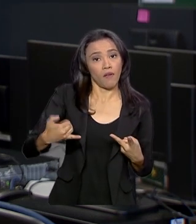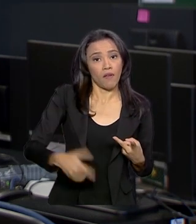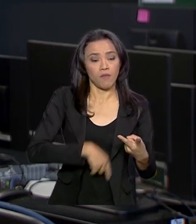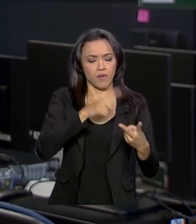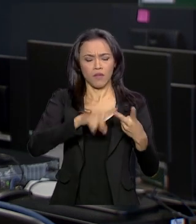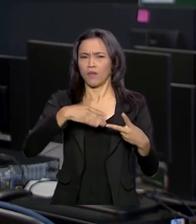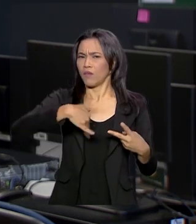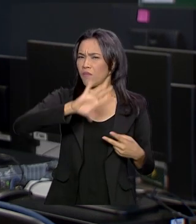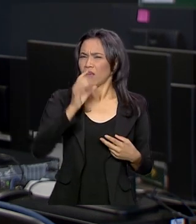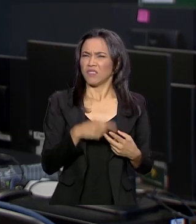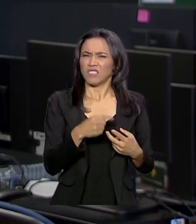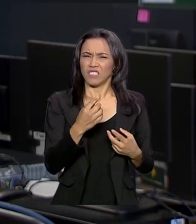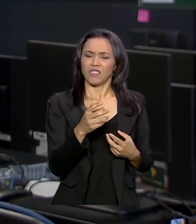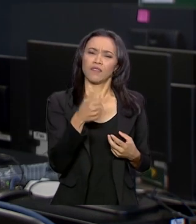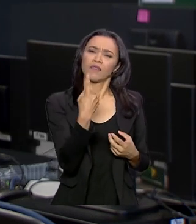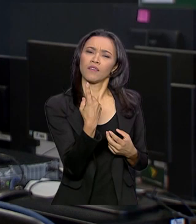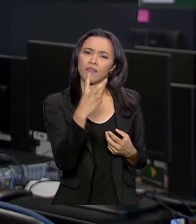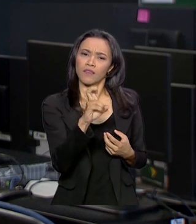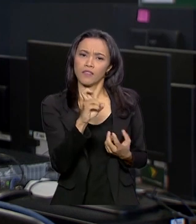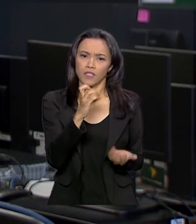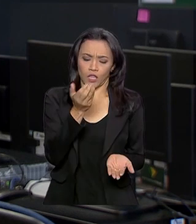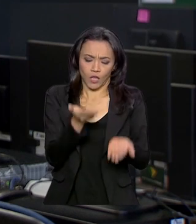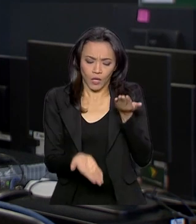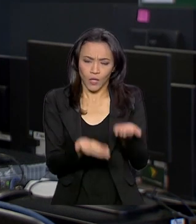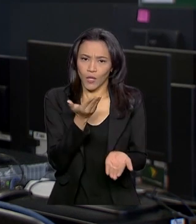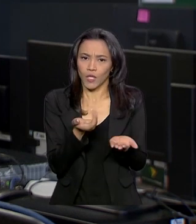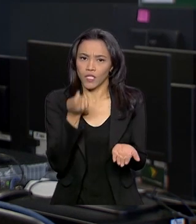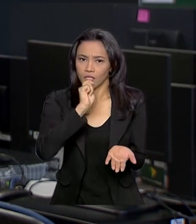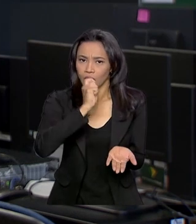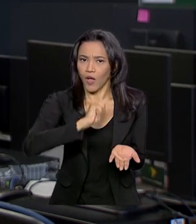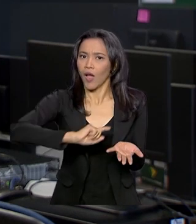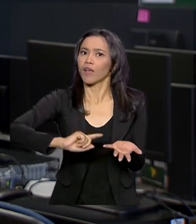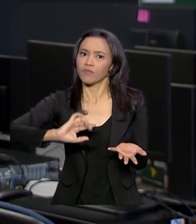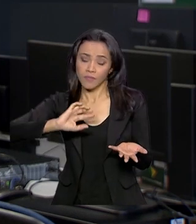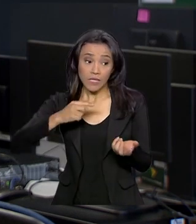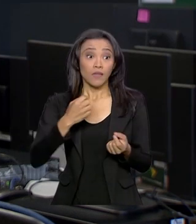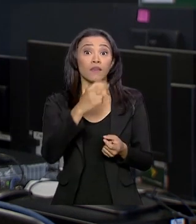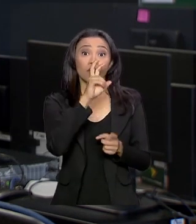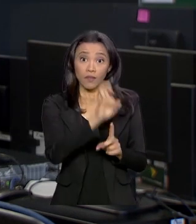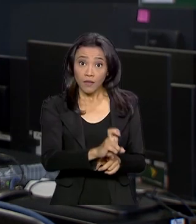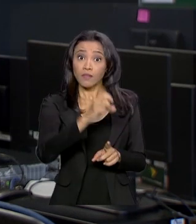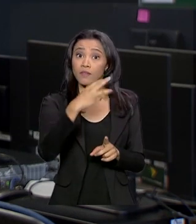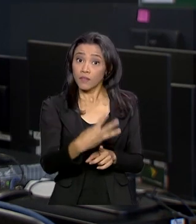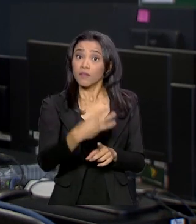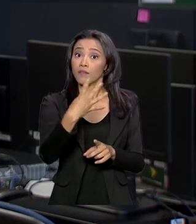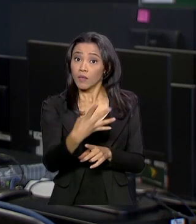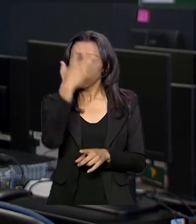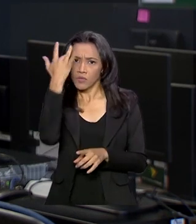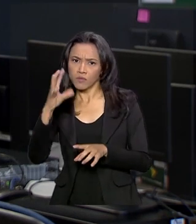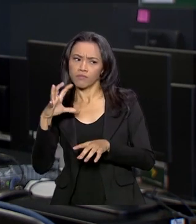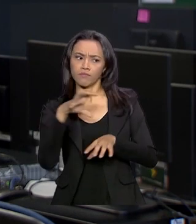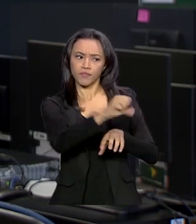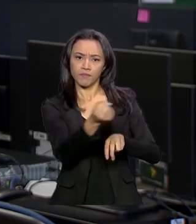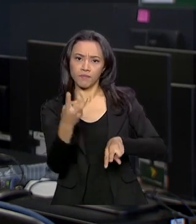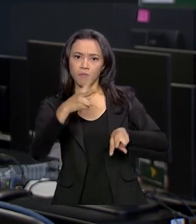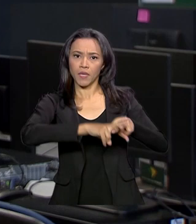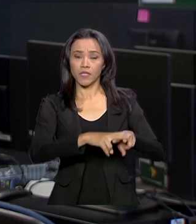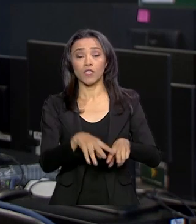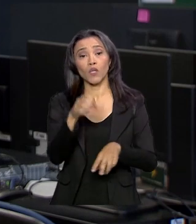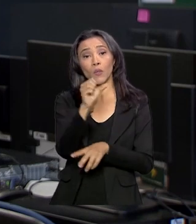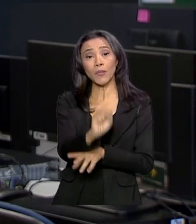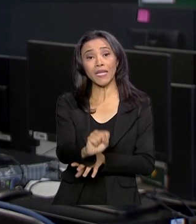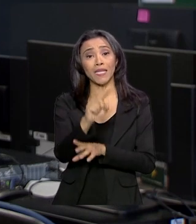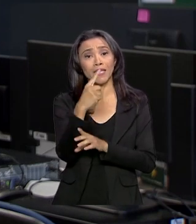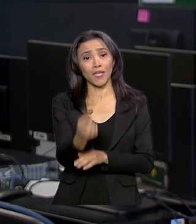toneladas de drogas. Ao todo, 544 pessoas foram presas e 81 menores apreendidos.